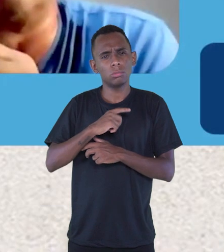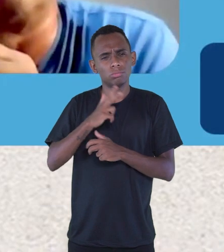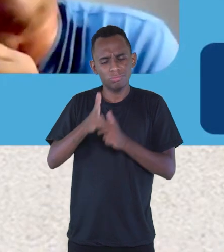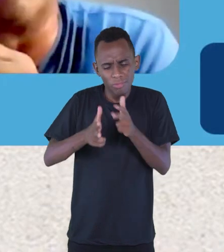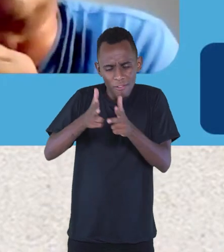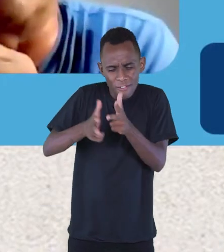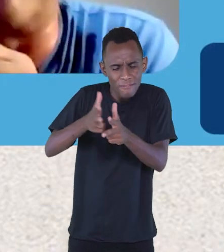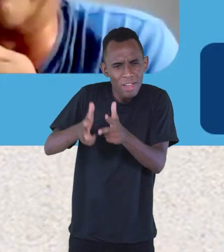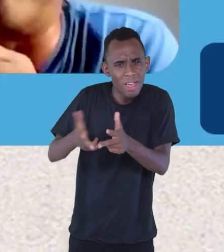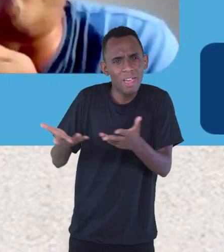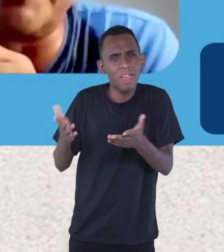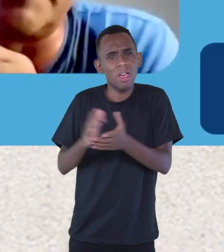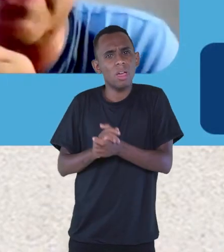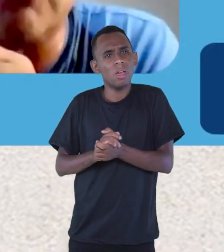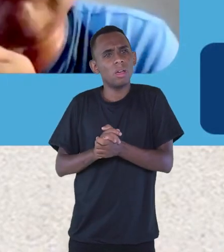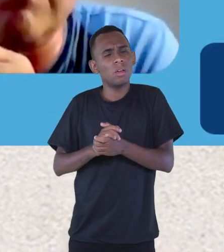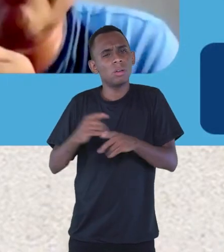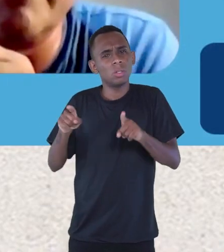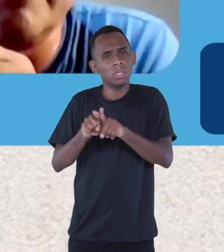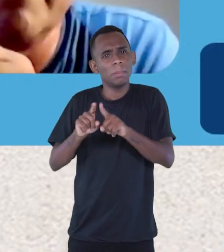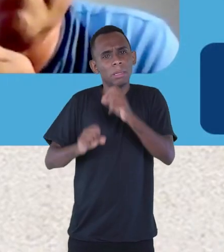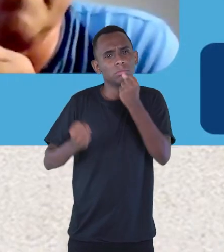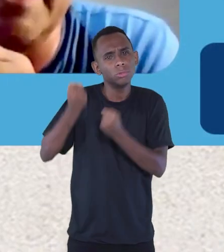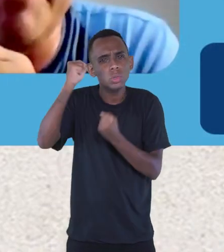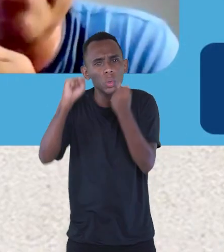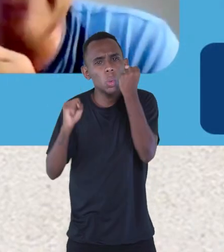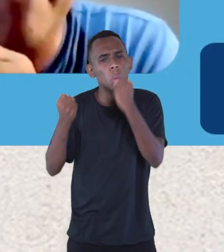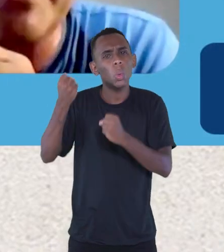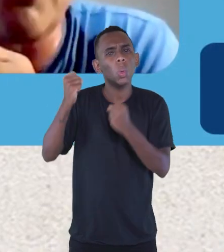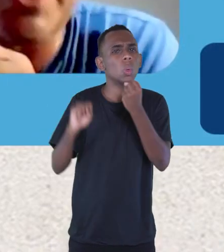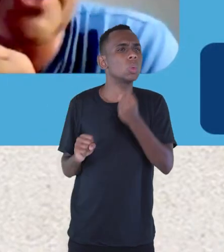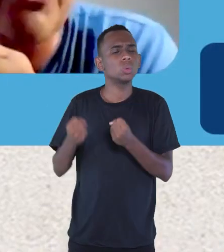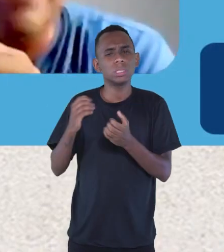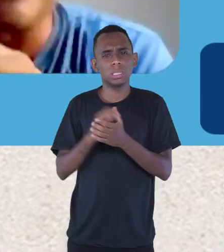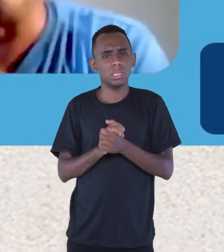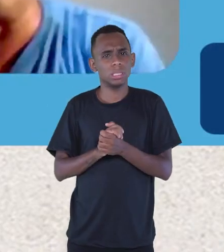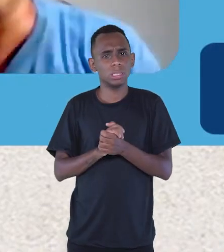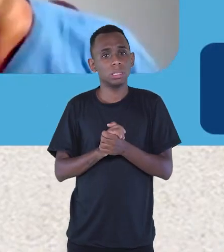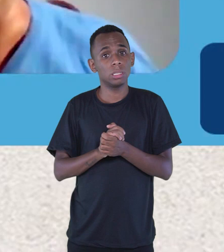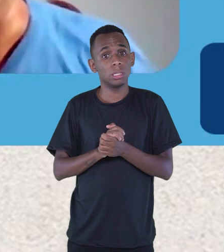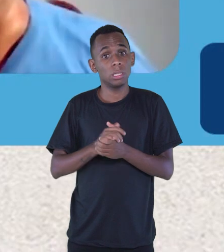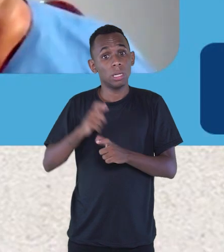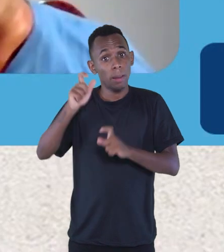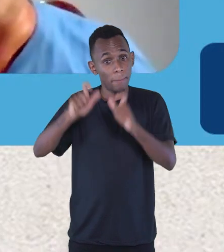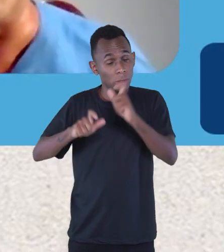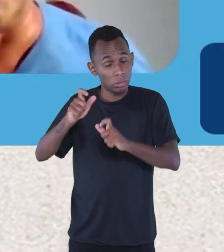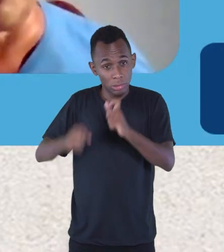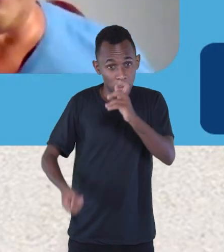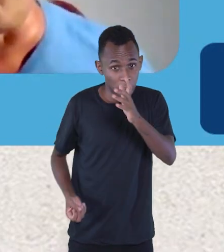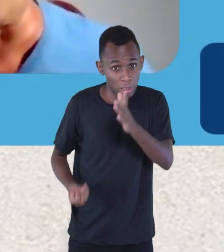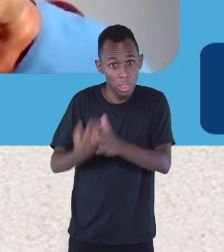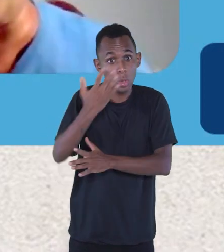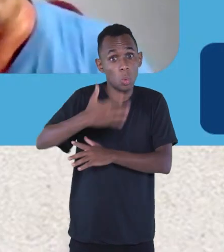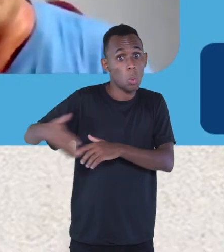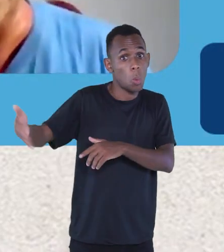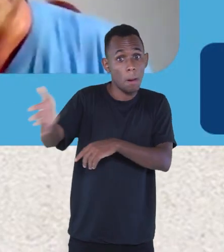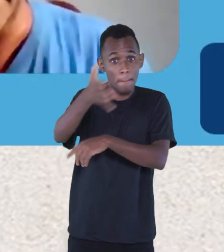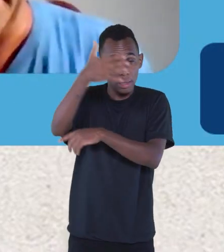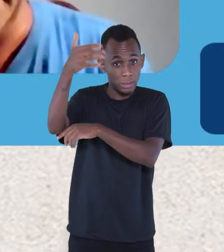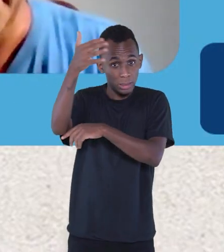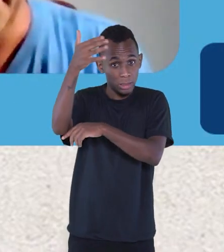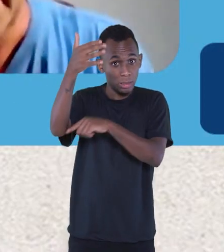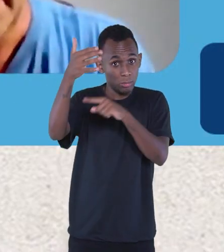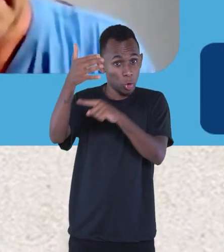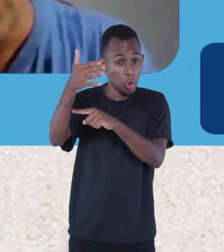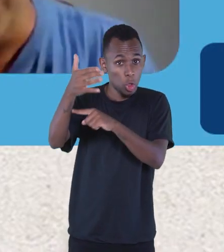da fundição. Elementos... A pessoa que criou, a Gabinon Siqueira, criou a bandeira e ganhou um concurso